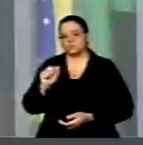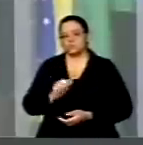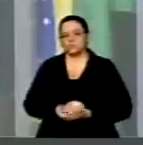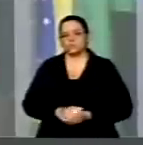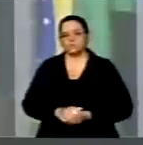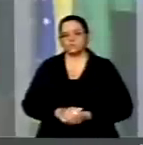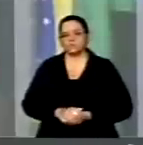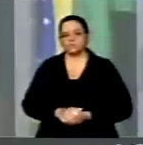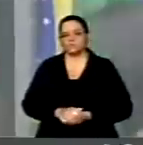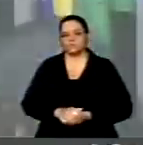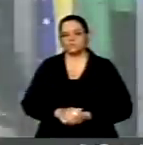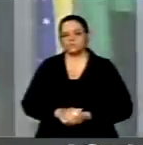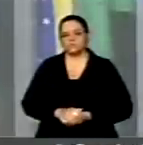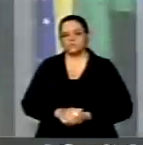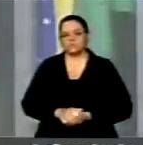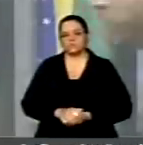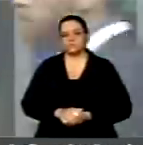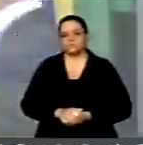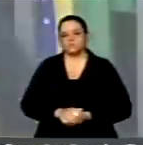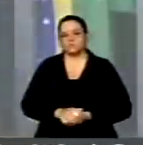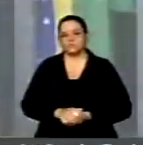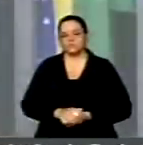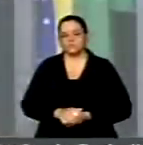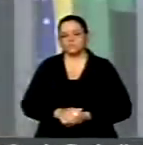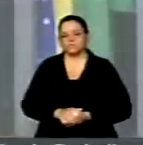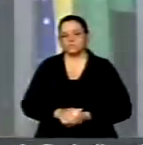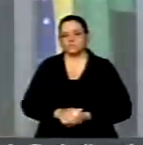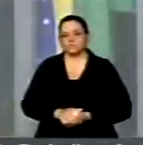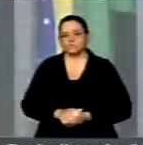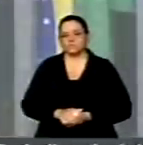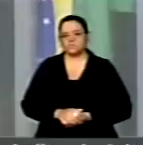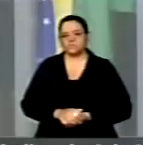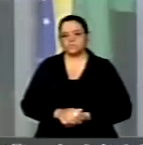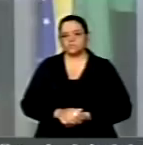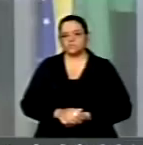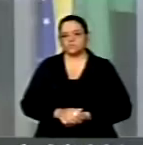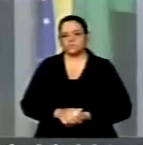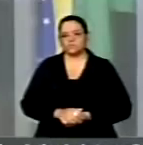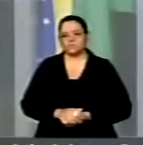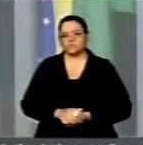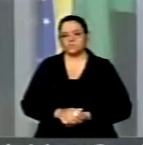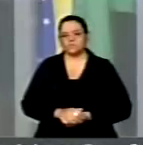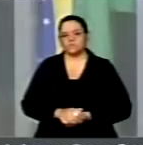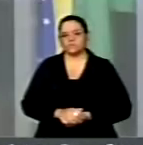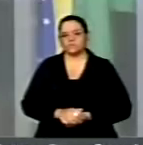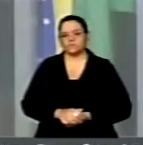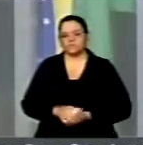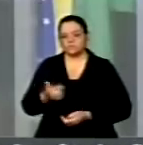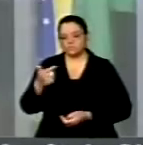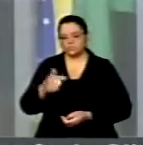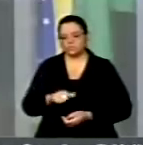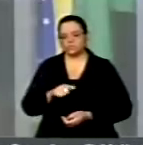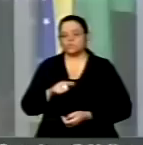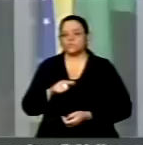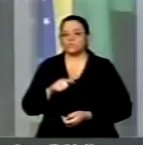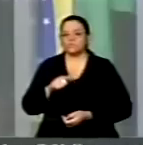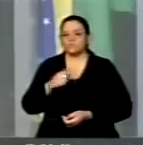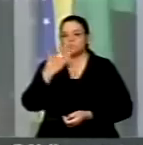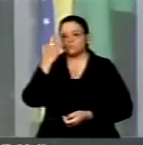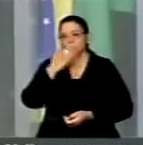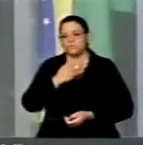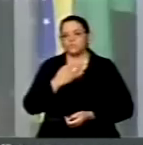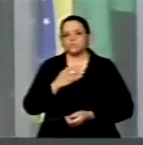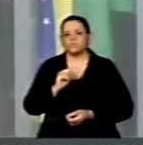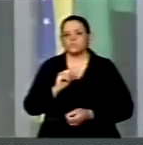foi decidida em junho deste ano, ela, mais uma vez, atestou a